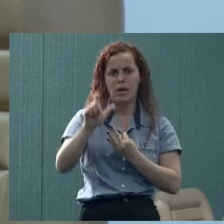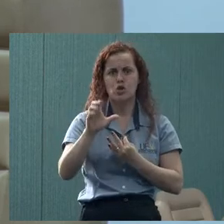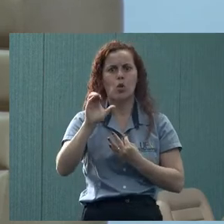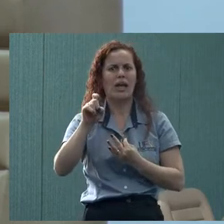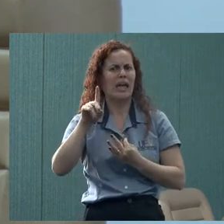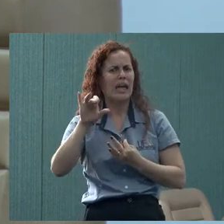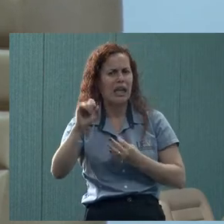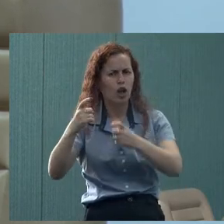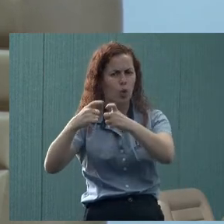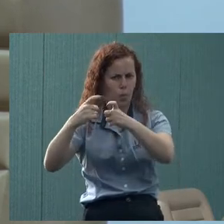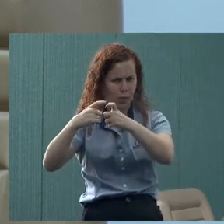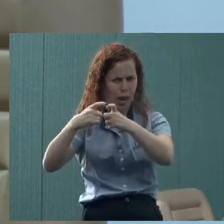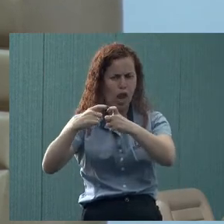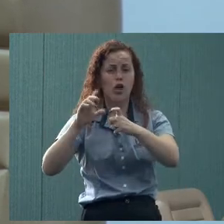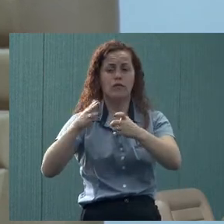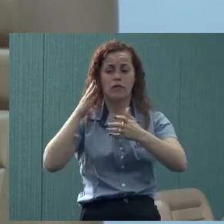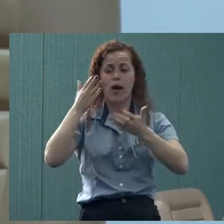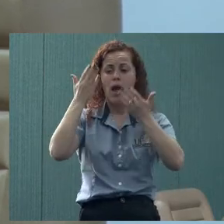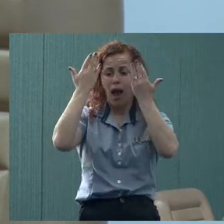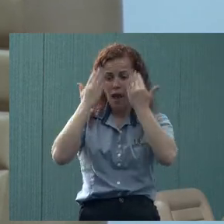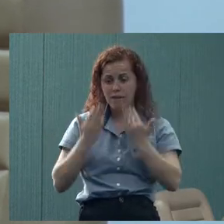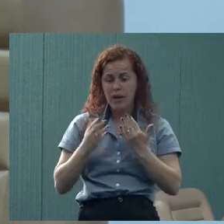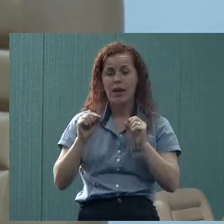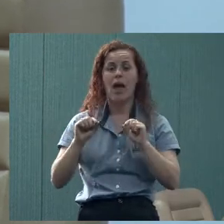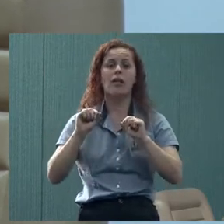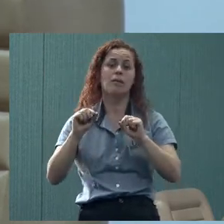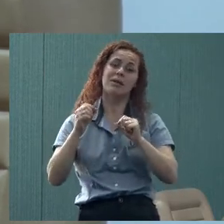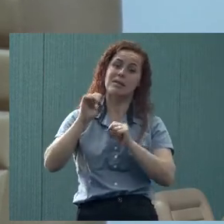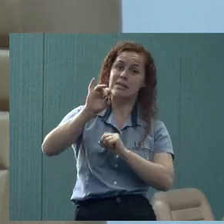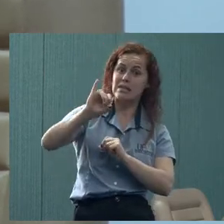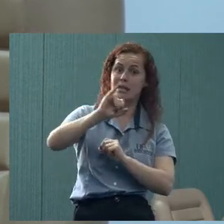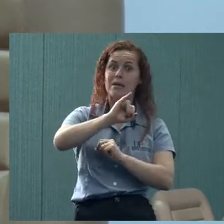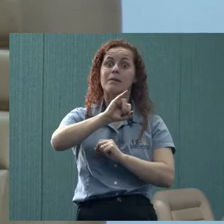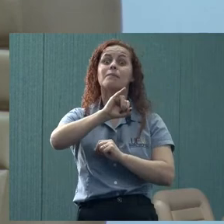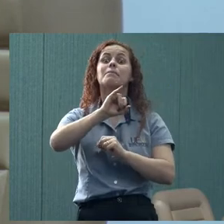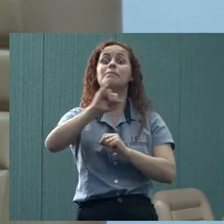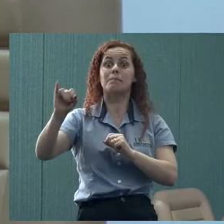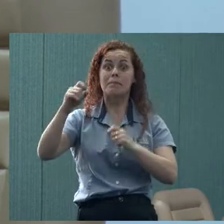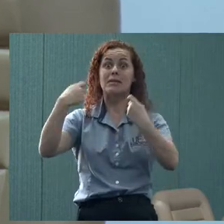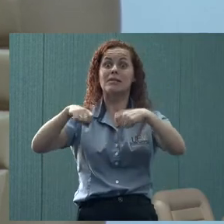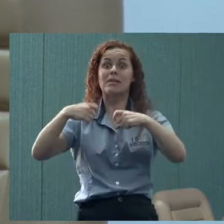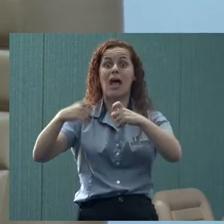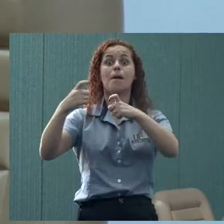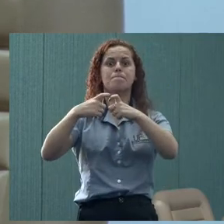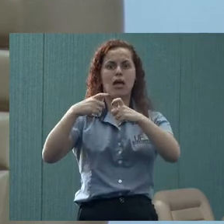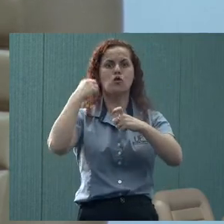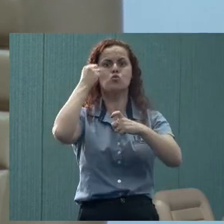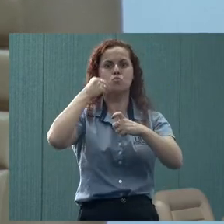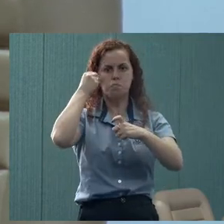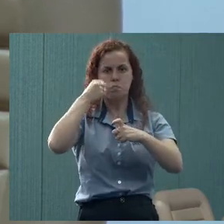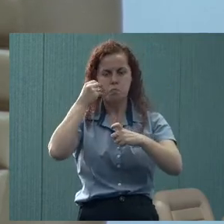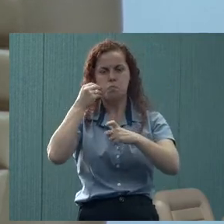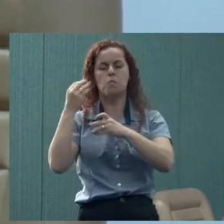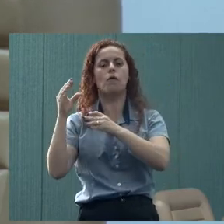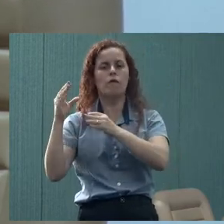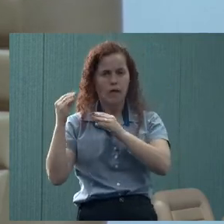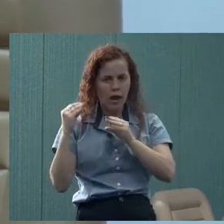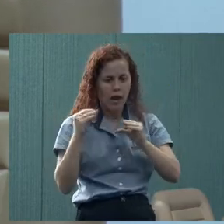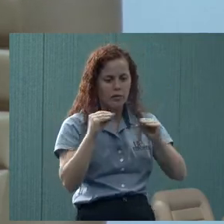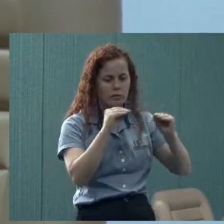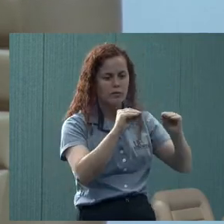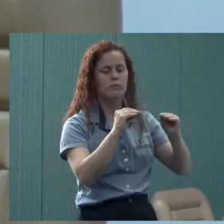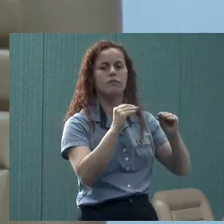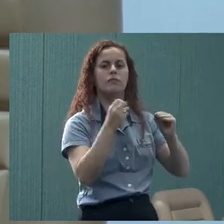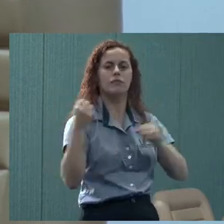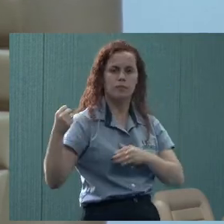fazer essa avaliação, e, se necessário, ele vai encaminhar para o especialista. E, quando também é possível de ser